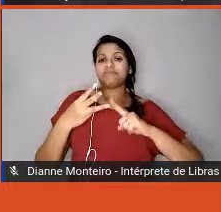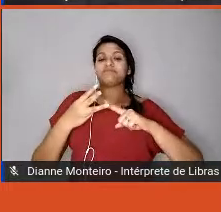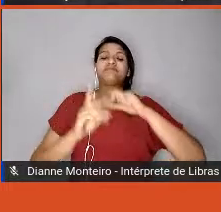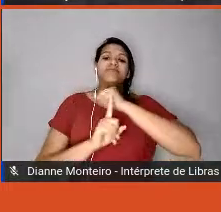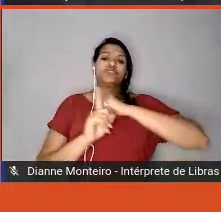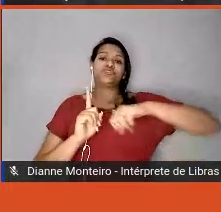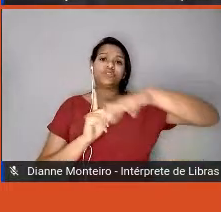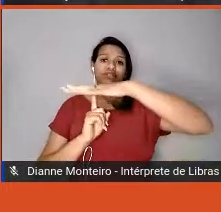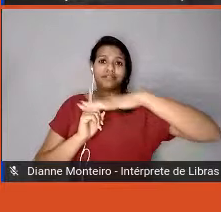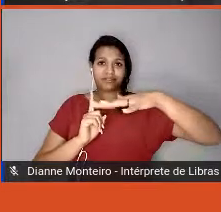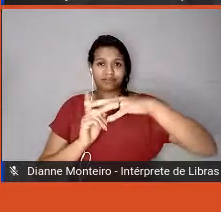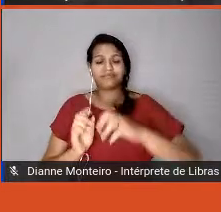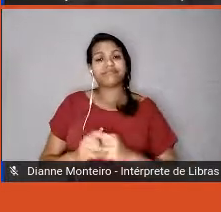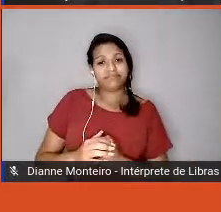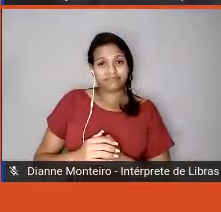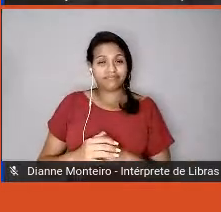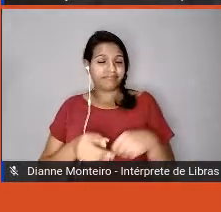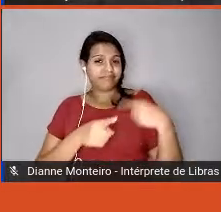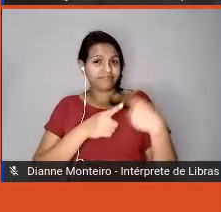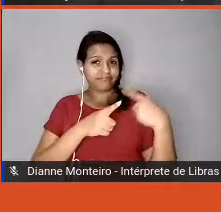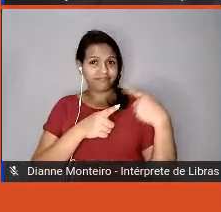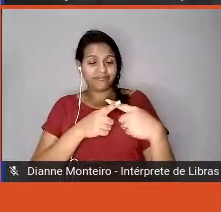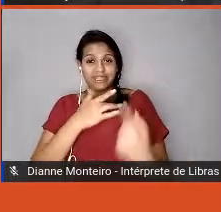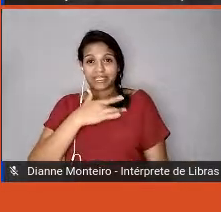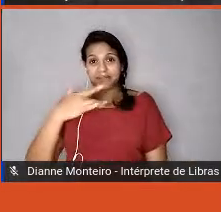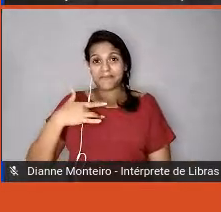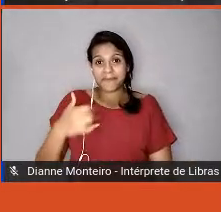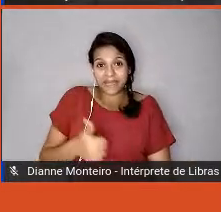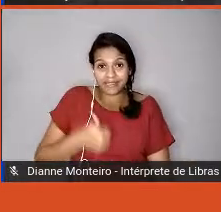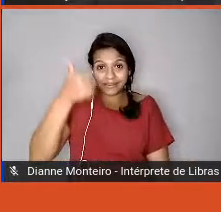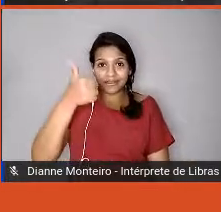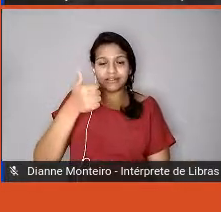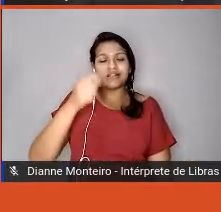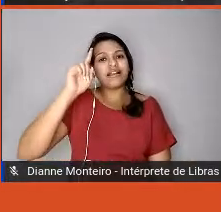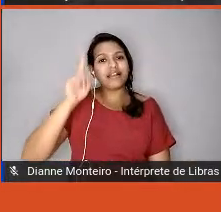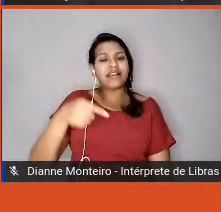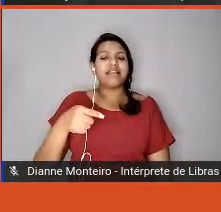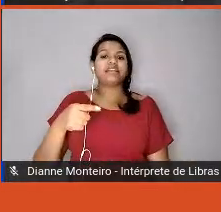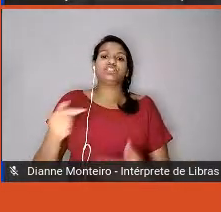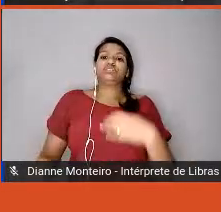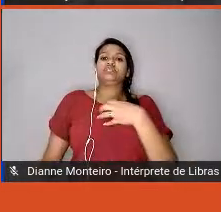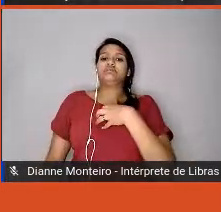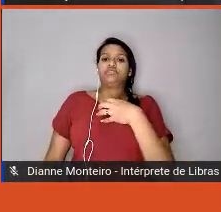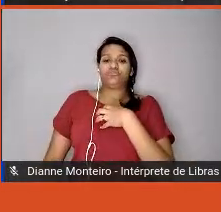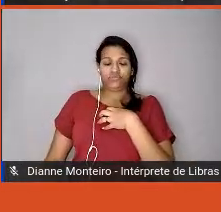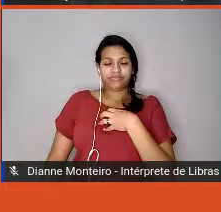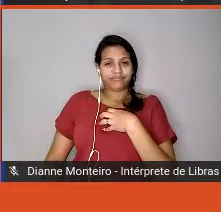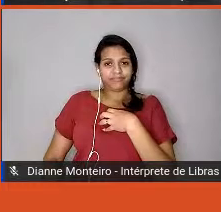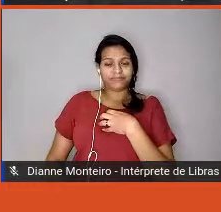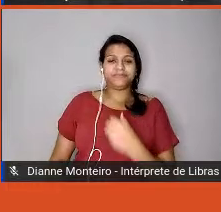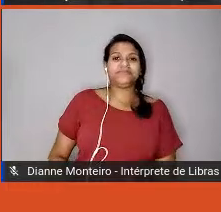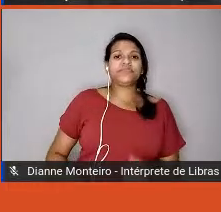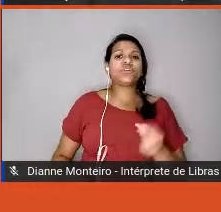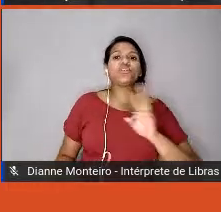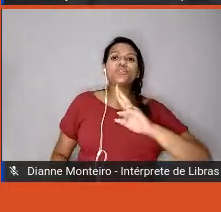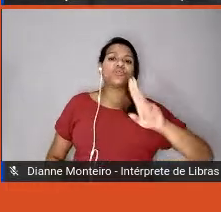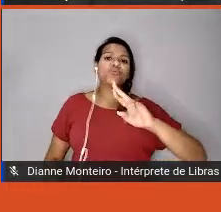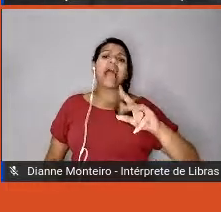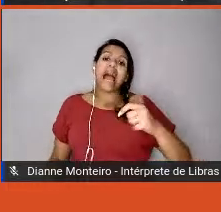é um estado, não é um bem-ser, tudo bem? Então, você precisa estar bem.